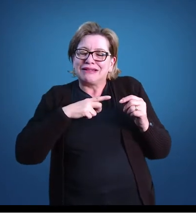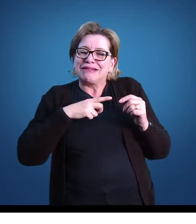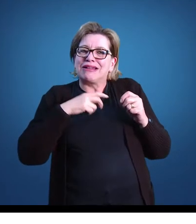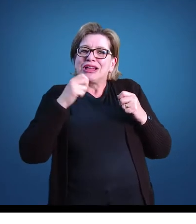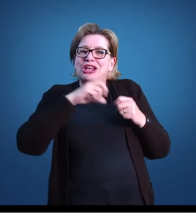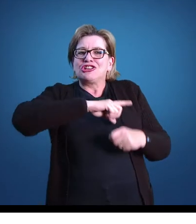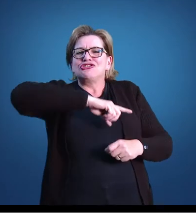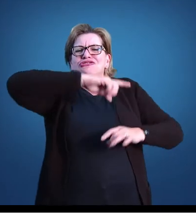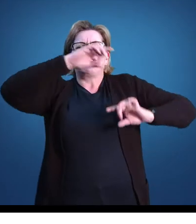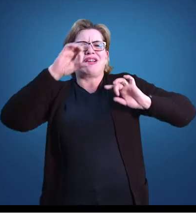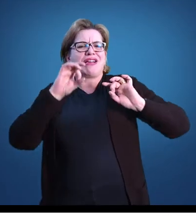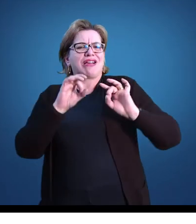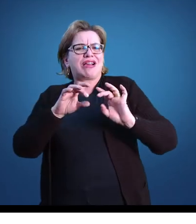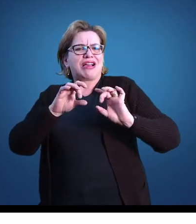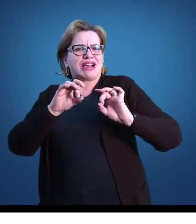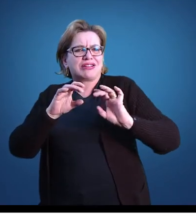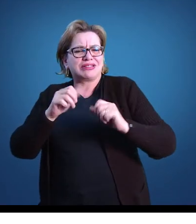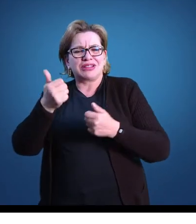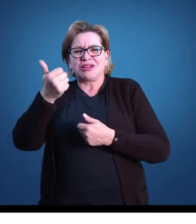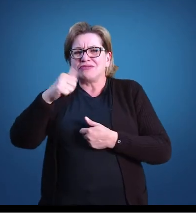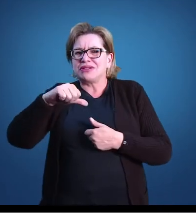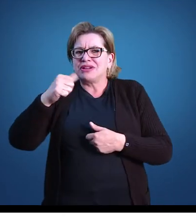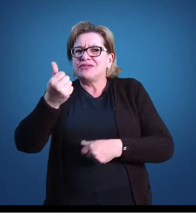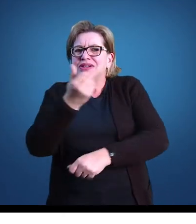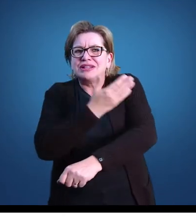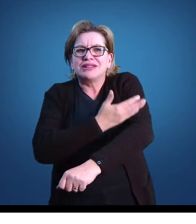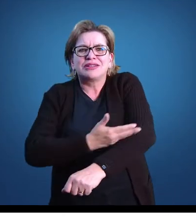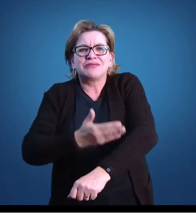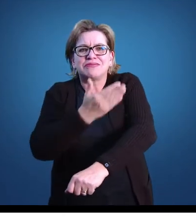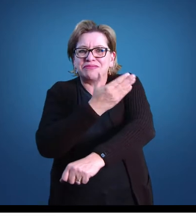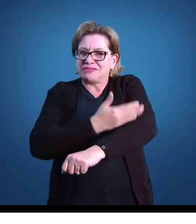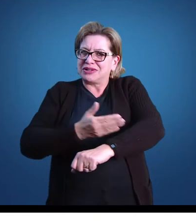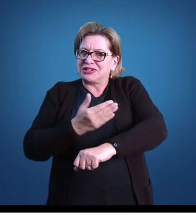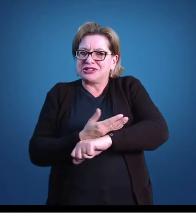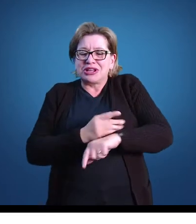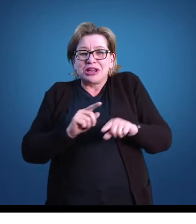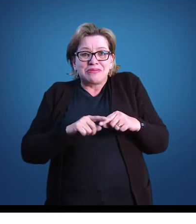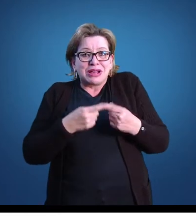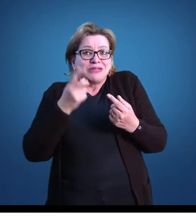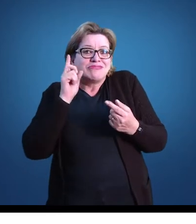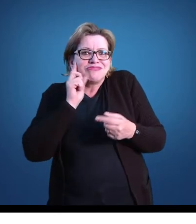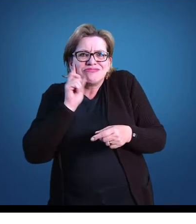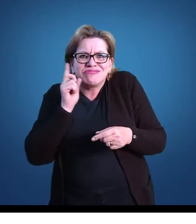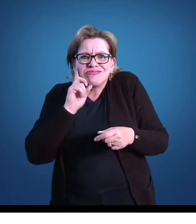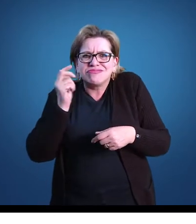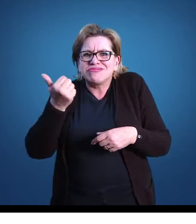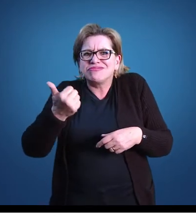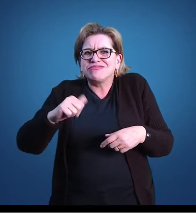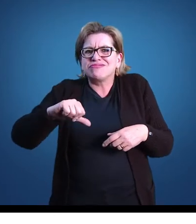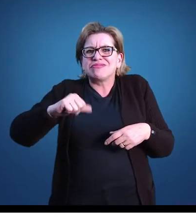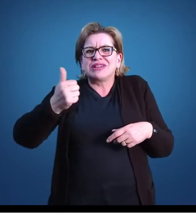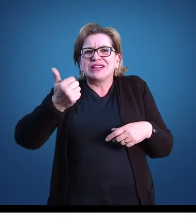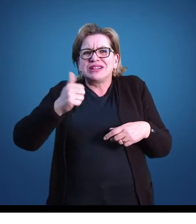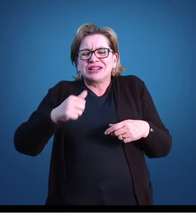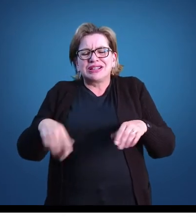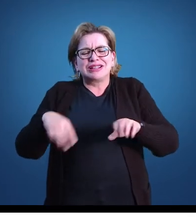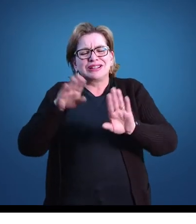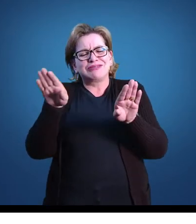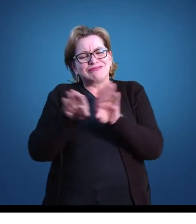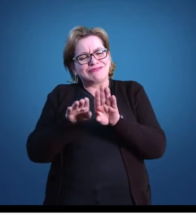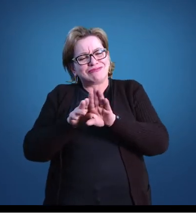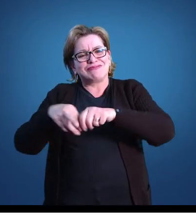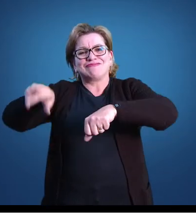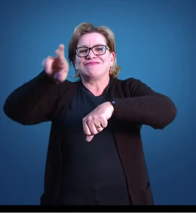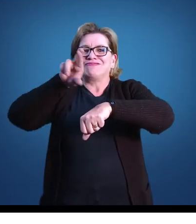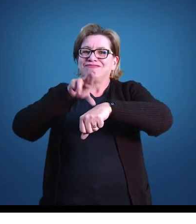para que haja a avaliação prática, sendo que nós fazemos uma avaliação contínua, né? E, além do mais, essa recuperação